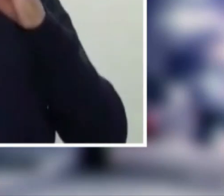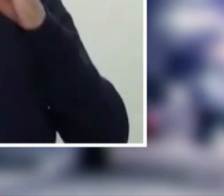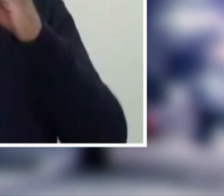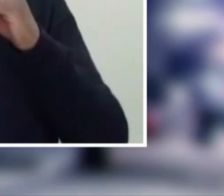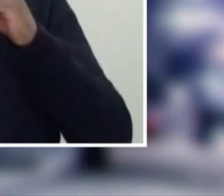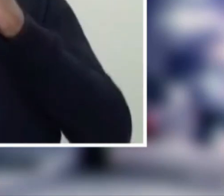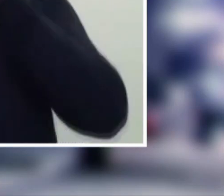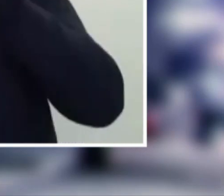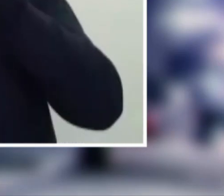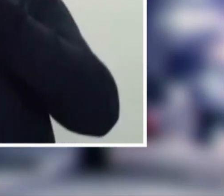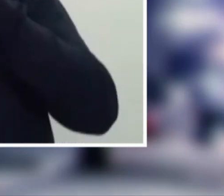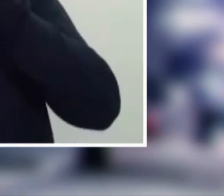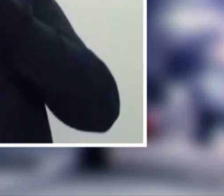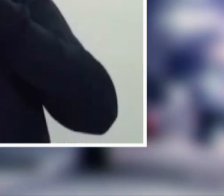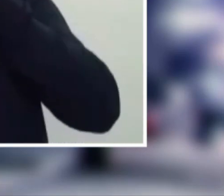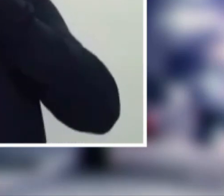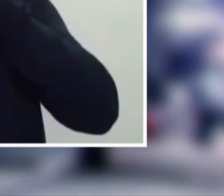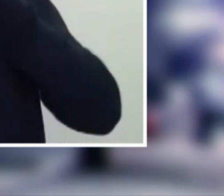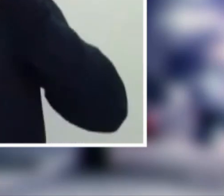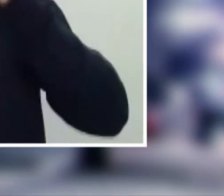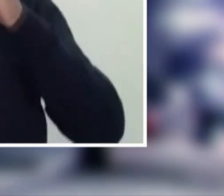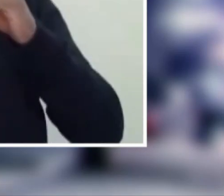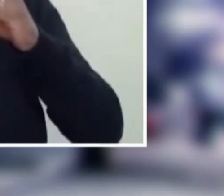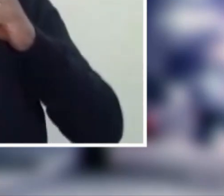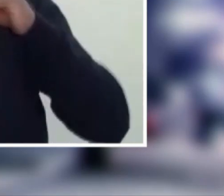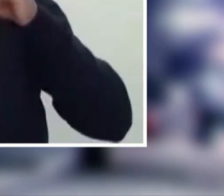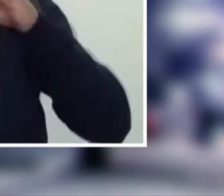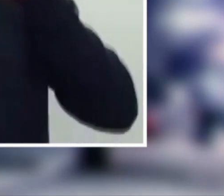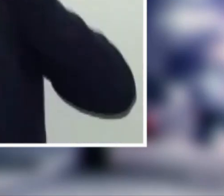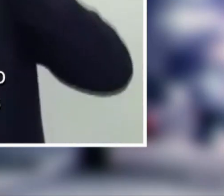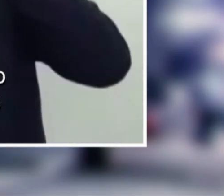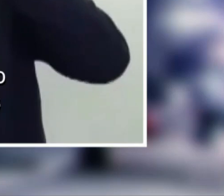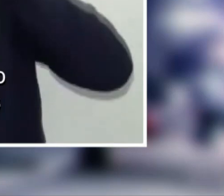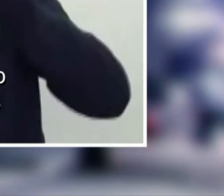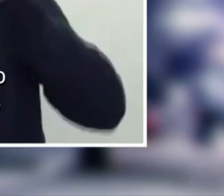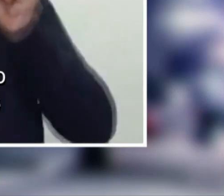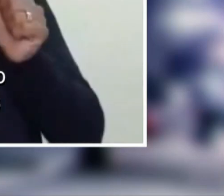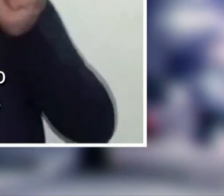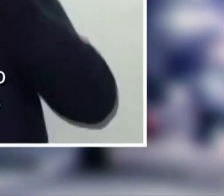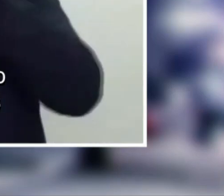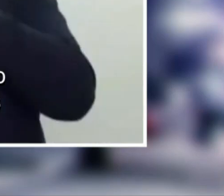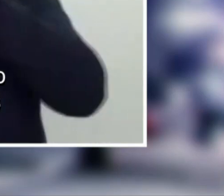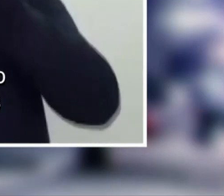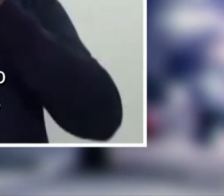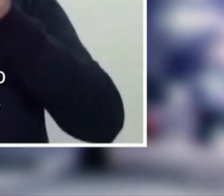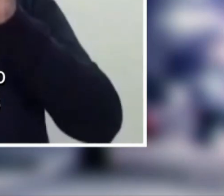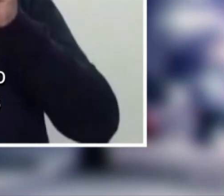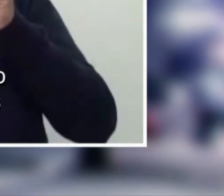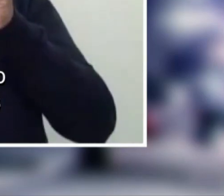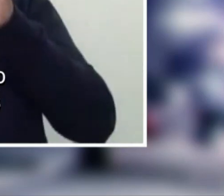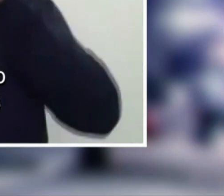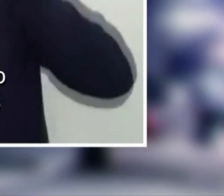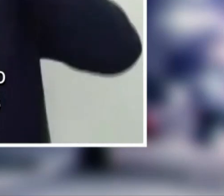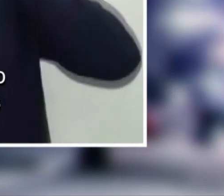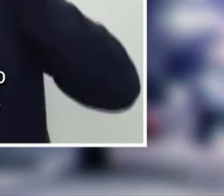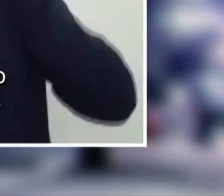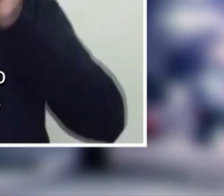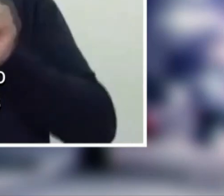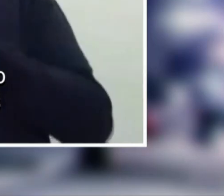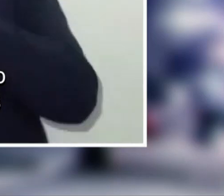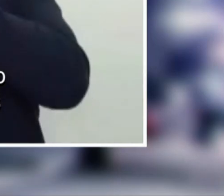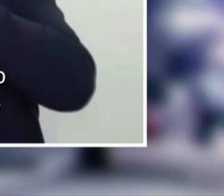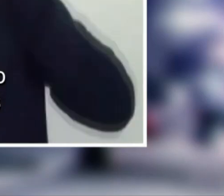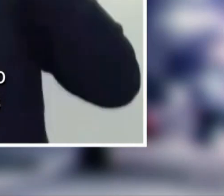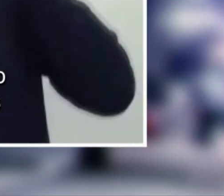namorada é de Santa Catarina, e eu moro aqui em São Paulo. O que eu fiz? Pedi que ela viesse para São Paulo